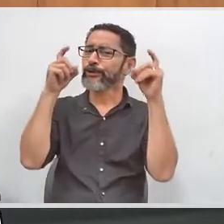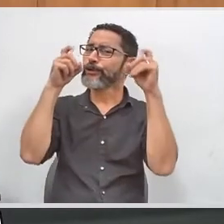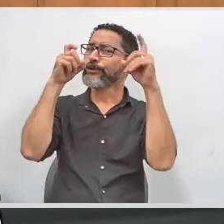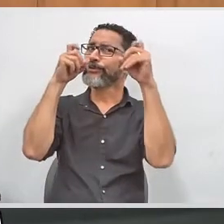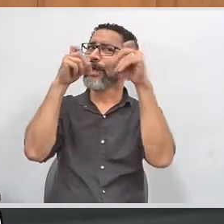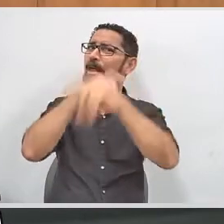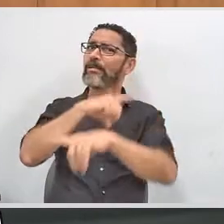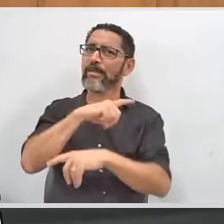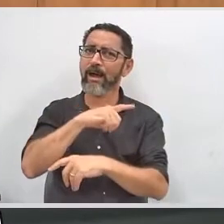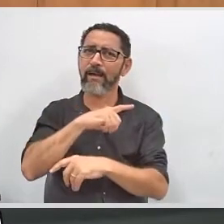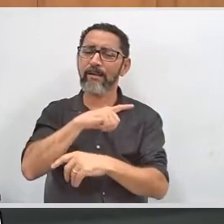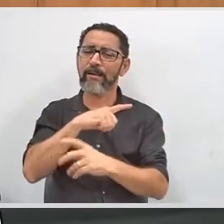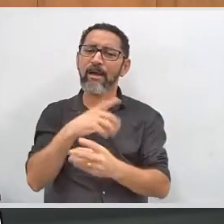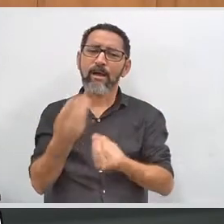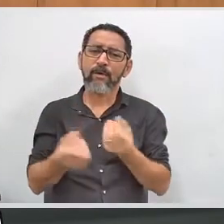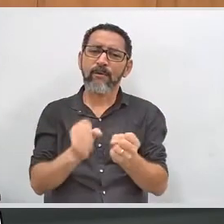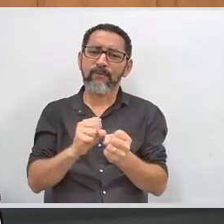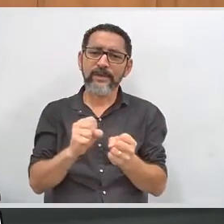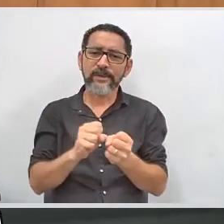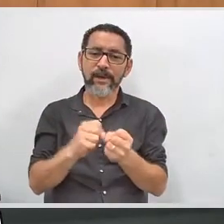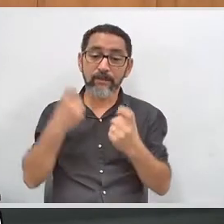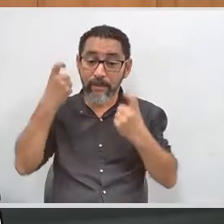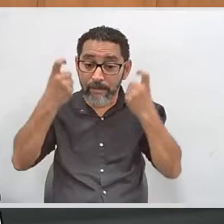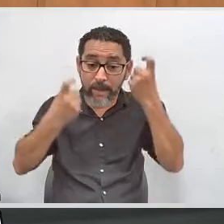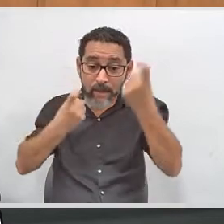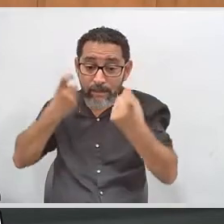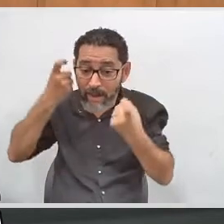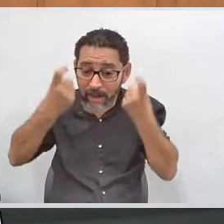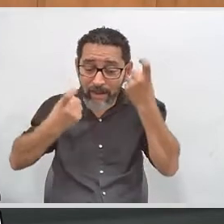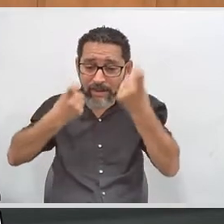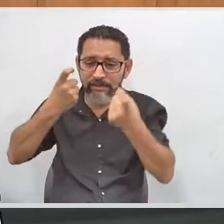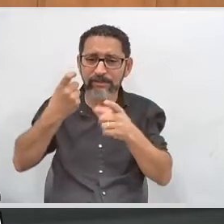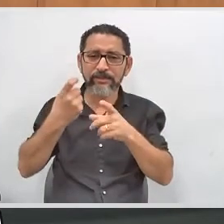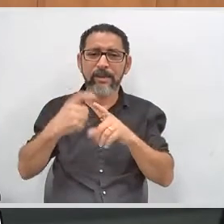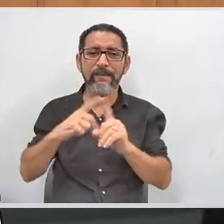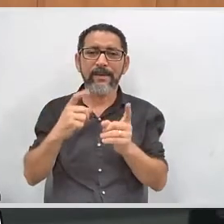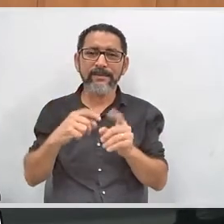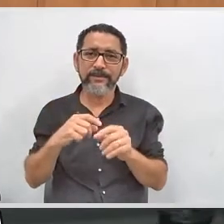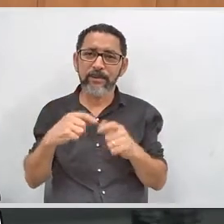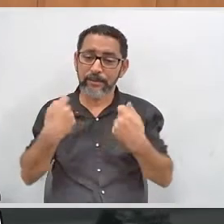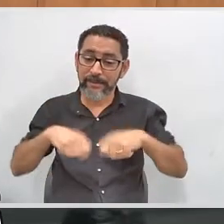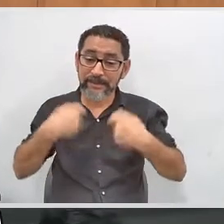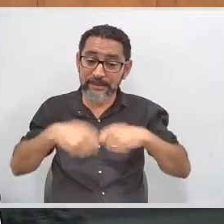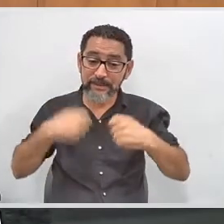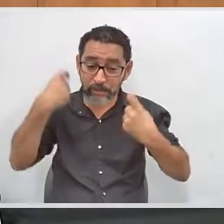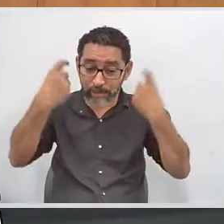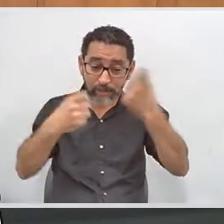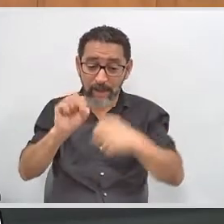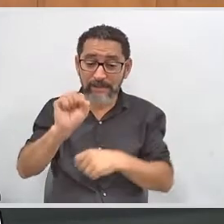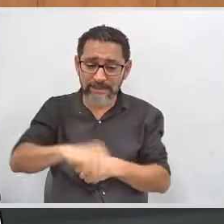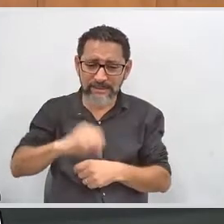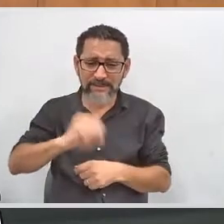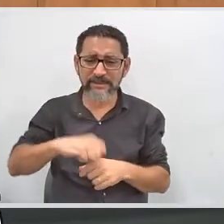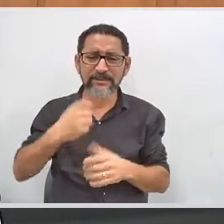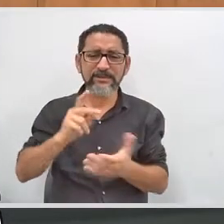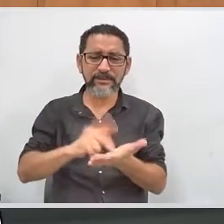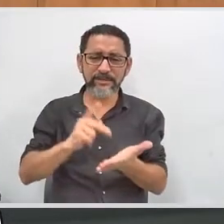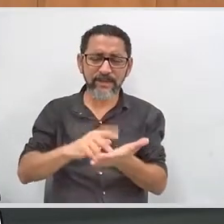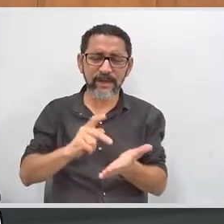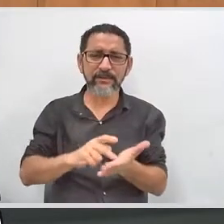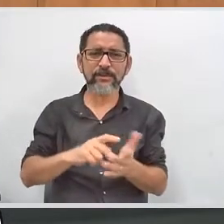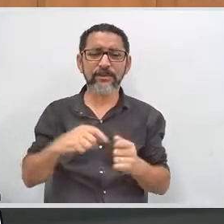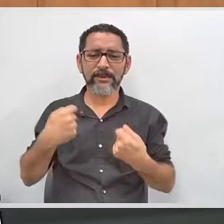menores ao exercício da cidadania. E vi com preocupação, e toda preocupação é um objeto de nossa,